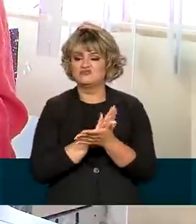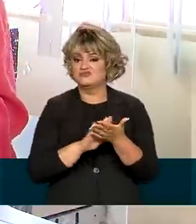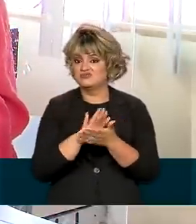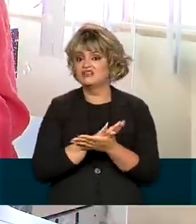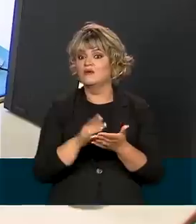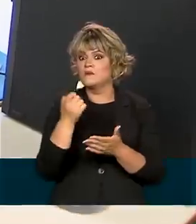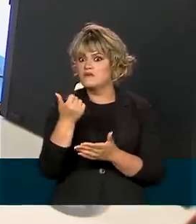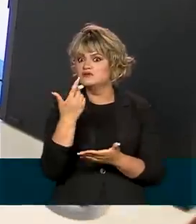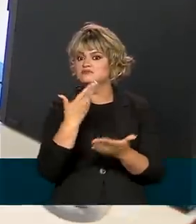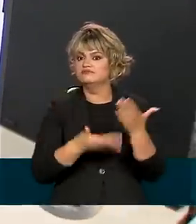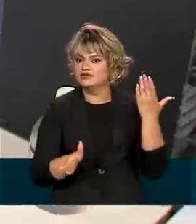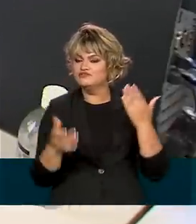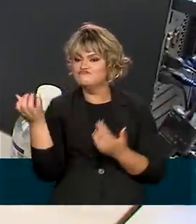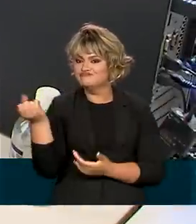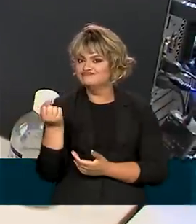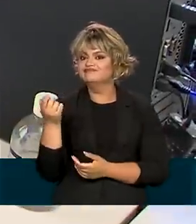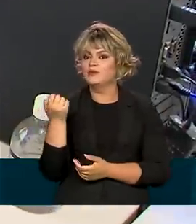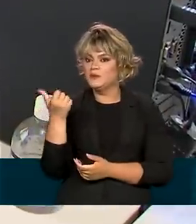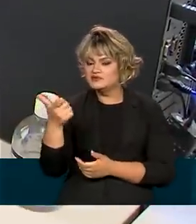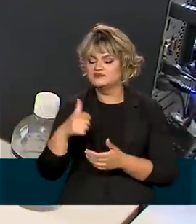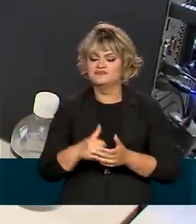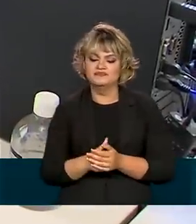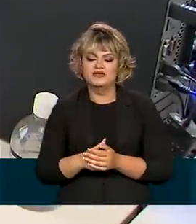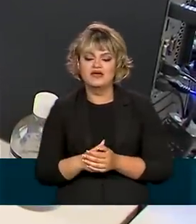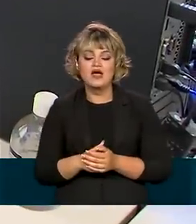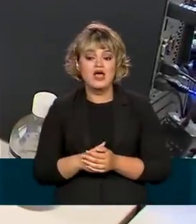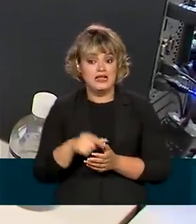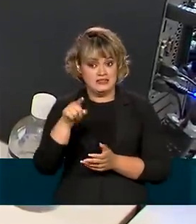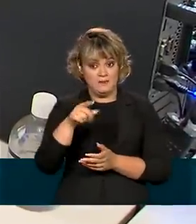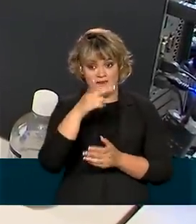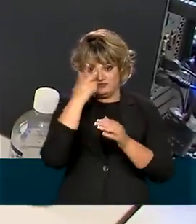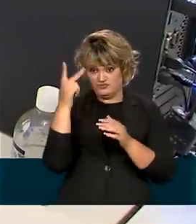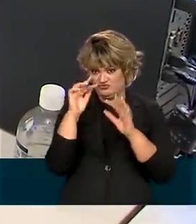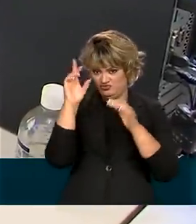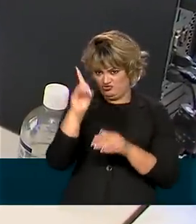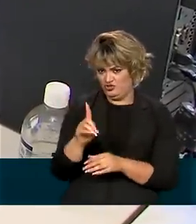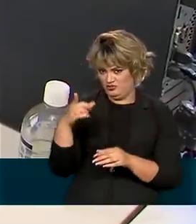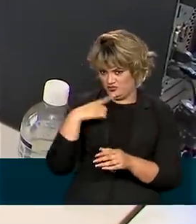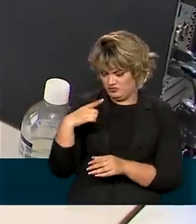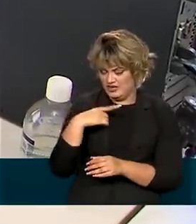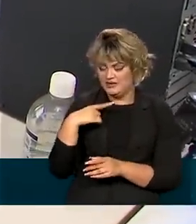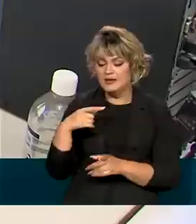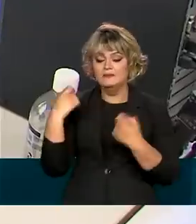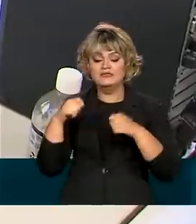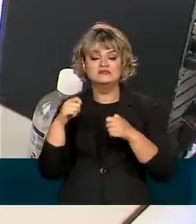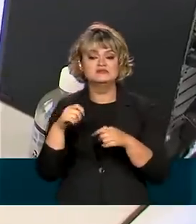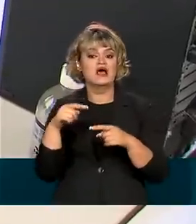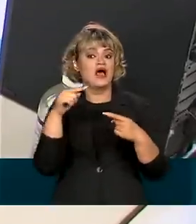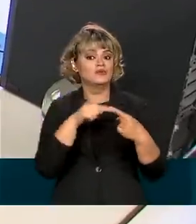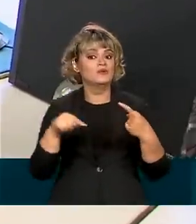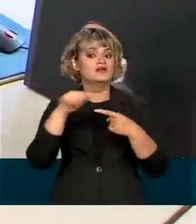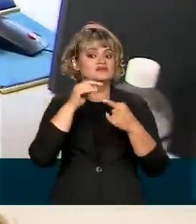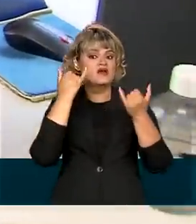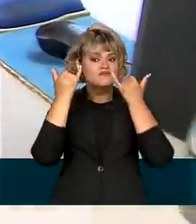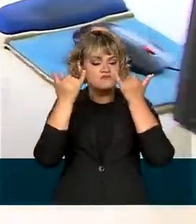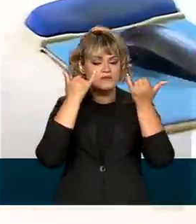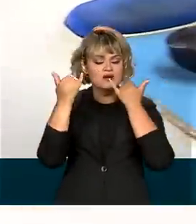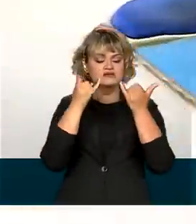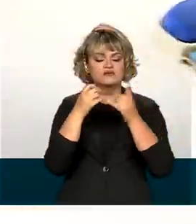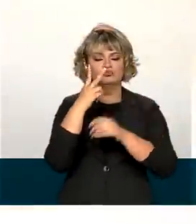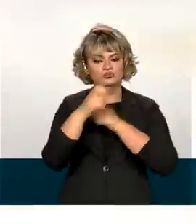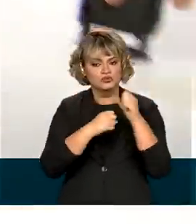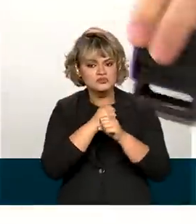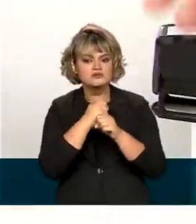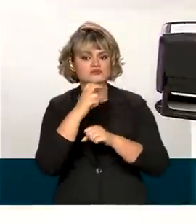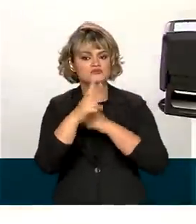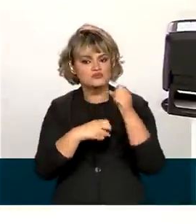cadastro. As famílias que participam dos programas sociais do governo federal devem atualizar os dados a cada dois